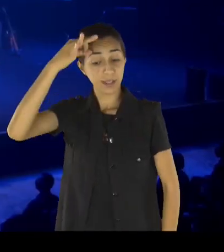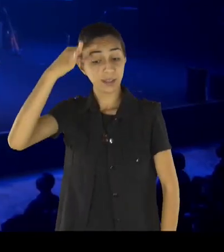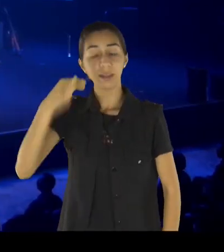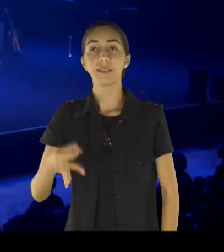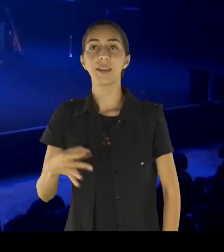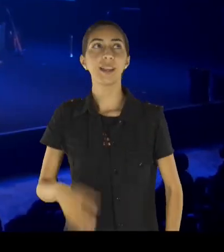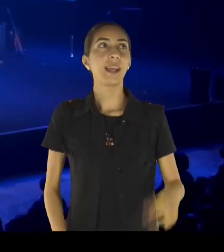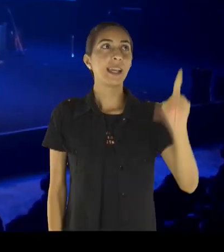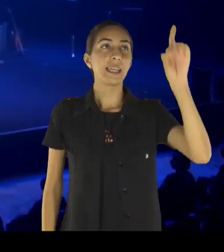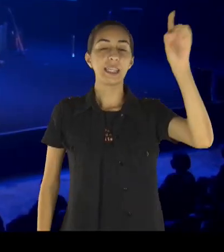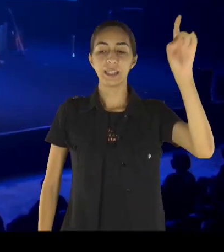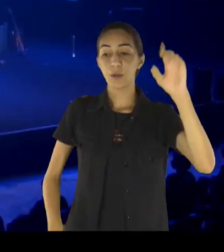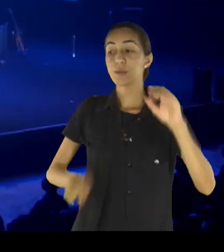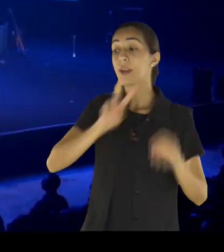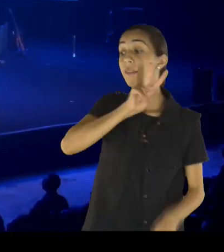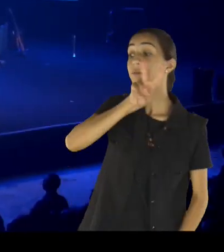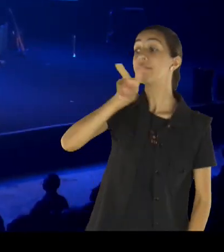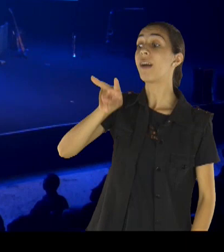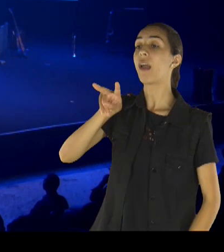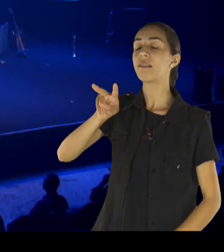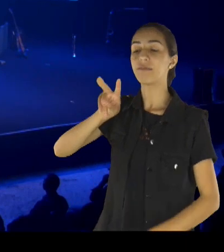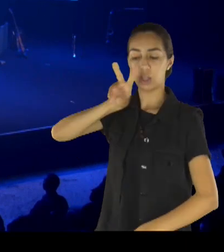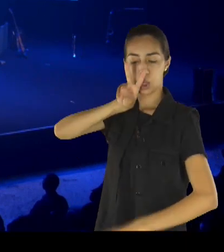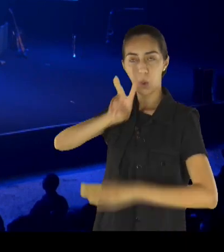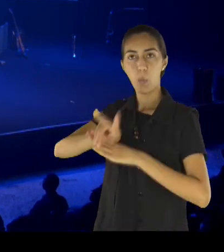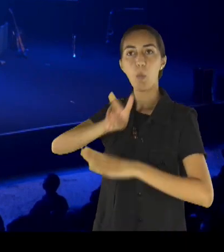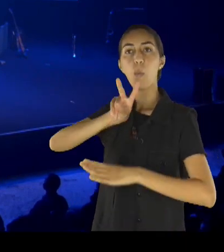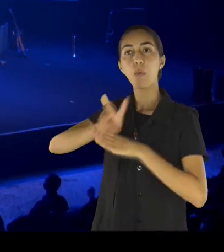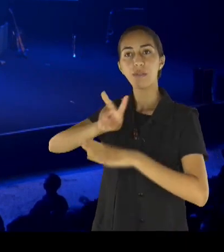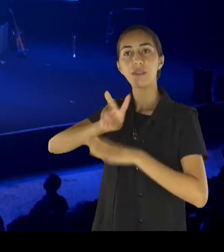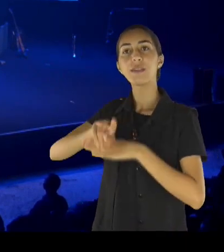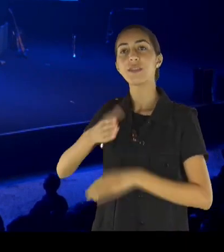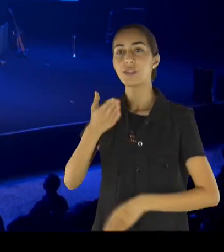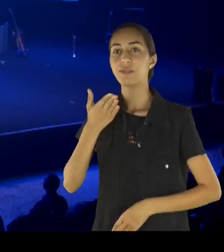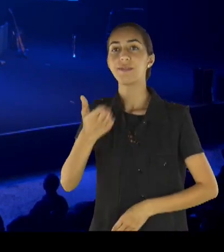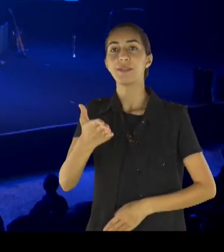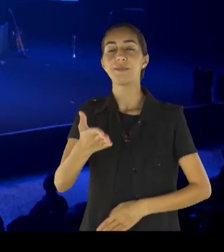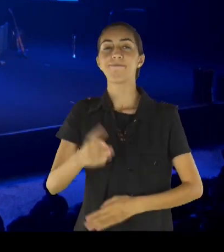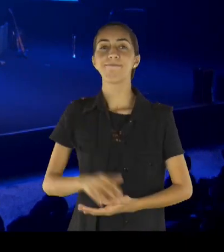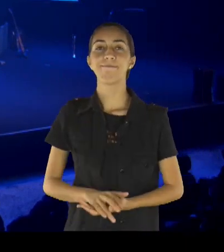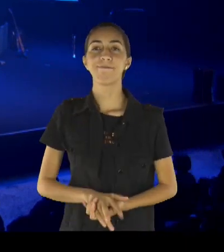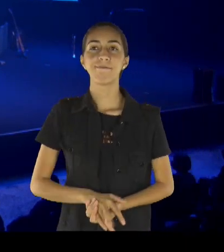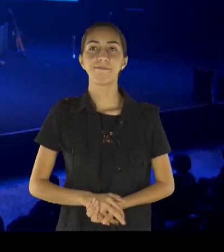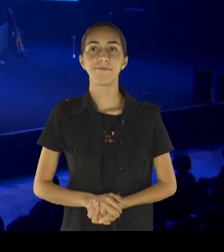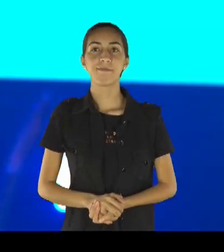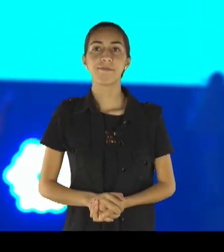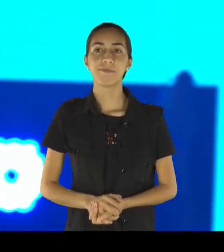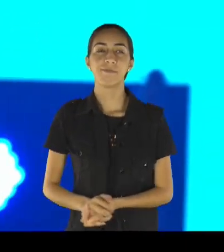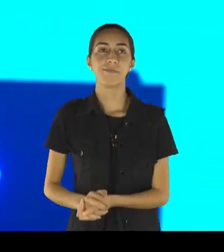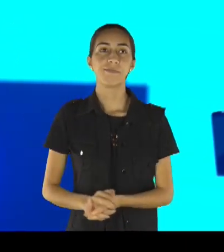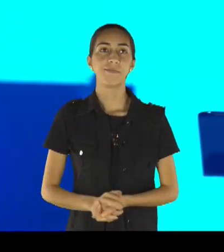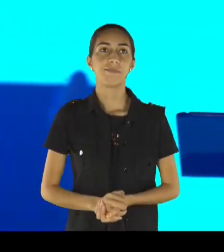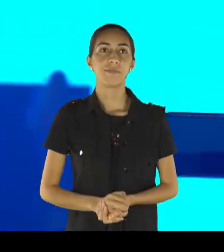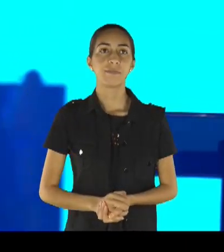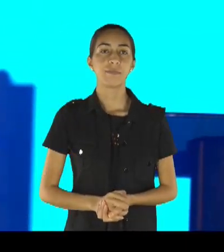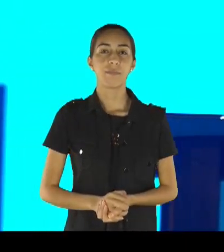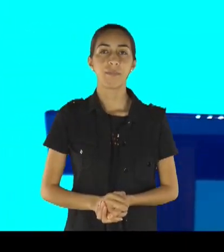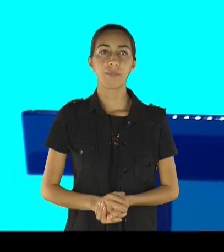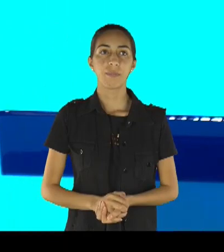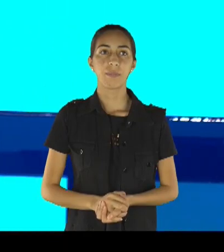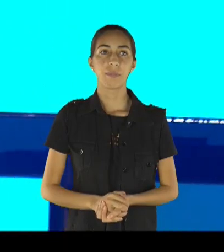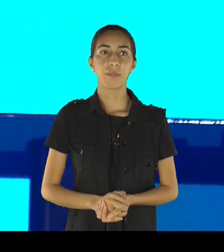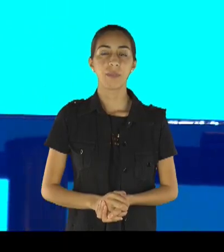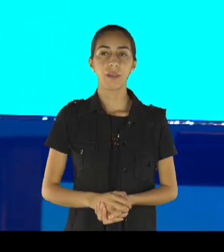e Ele não vai te deixar sozinho, Ele vai te acompanhar, e Ele vai lutar, eu, sozinho,